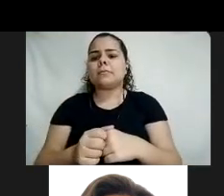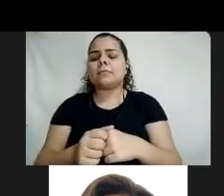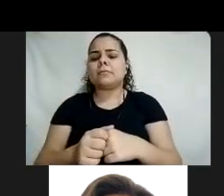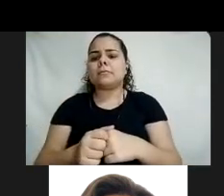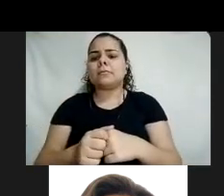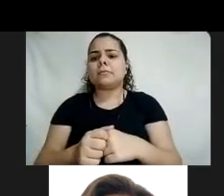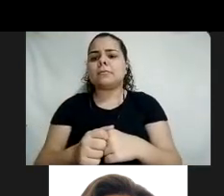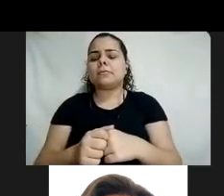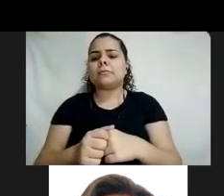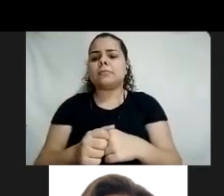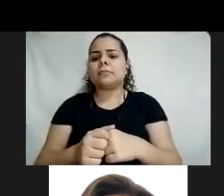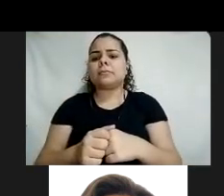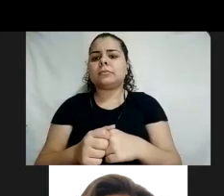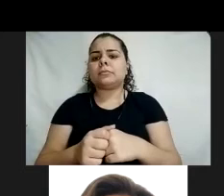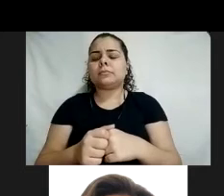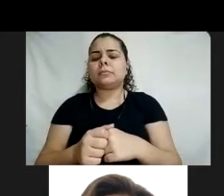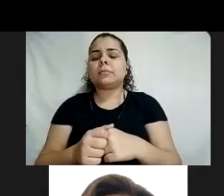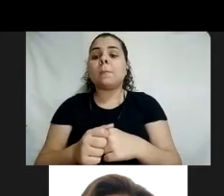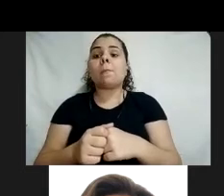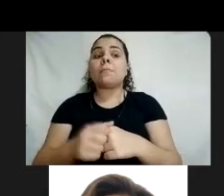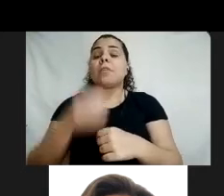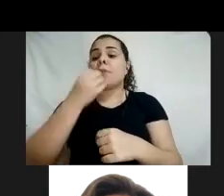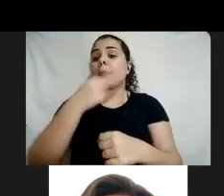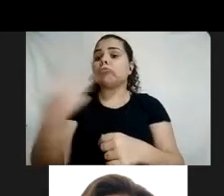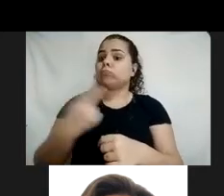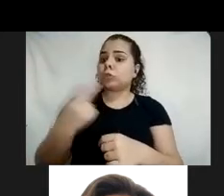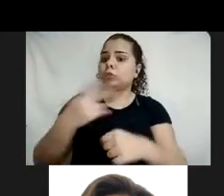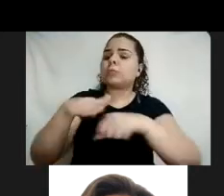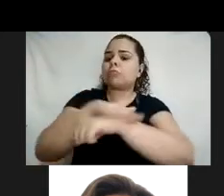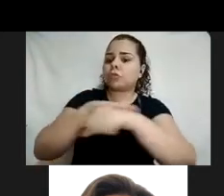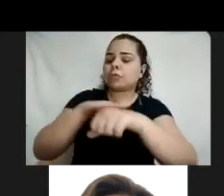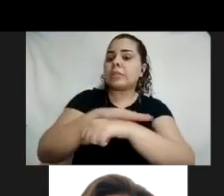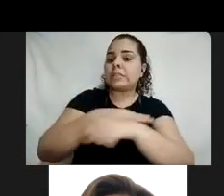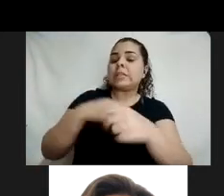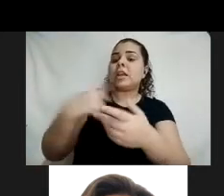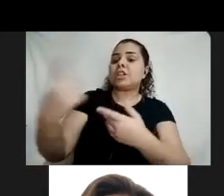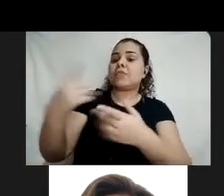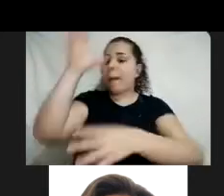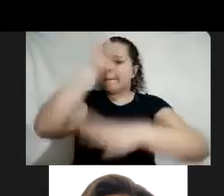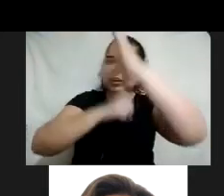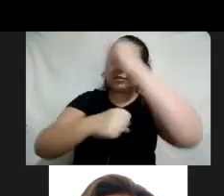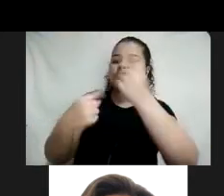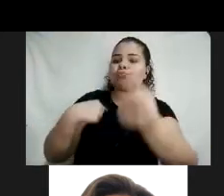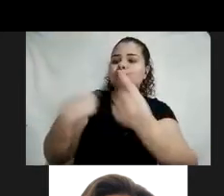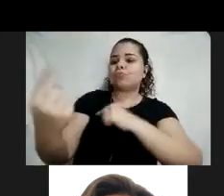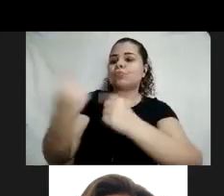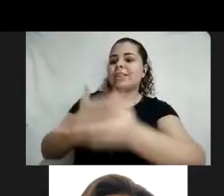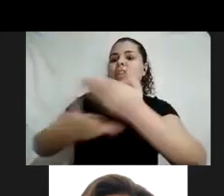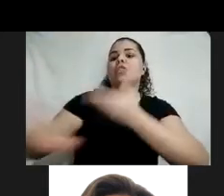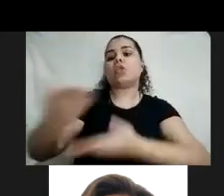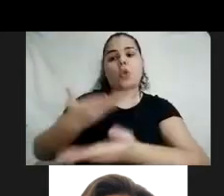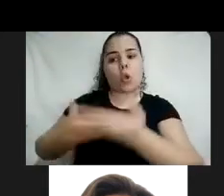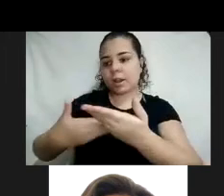aquilo e acabou que a Pathy percebeu que realmente era a melhor forma, porque é isso, a gente está aprendendo, como já falei no início, tudo